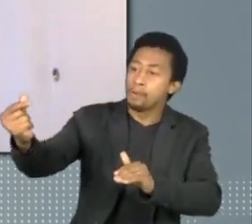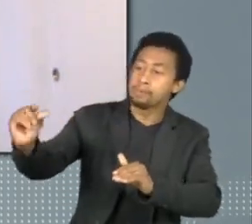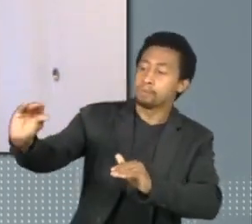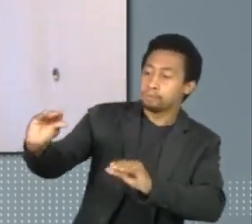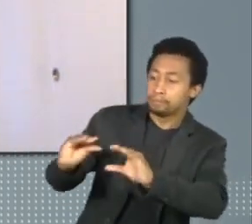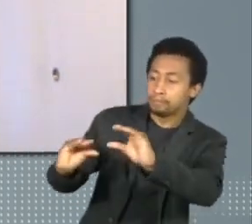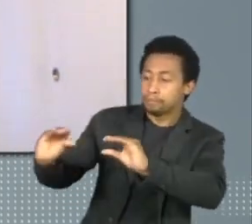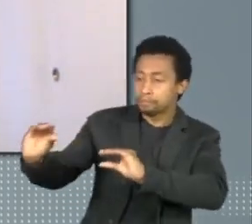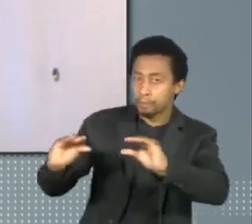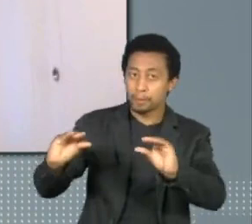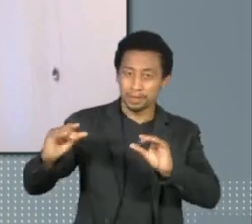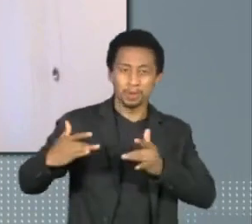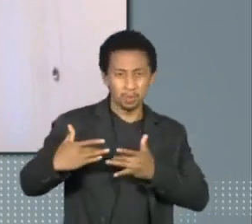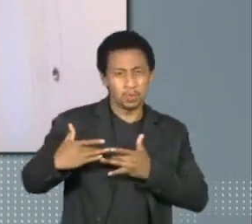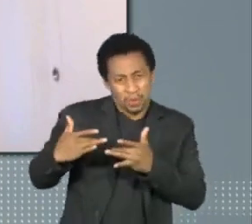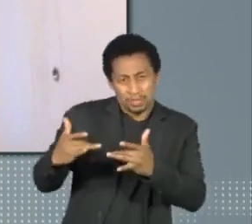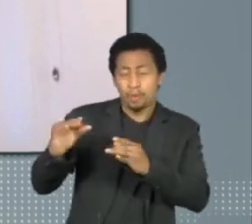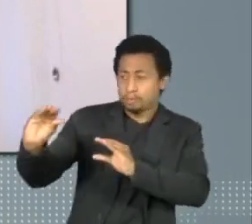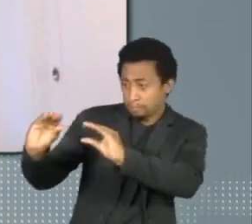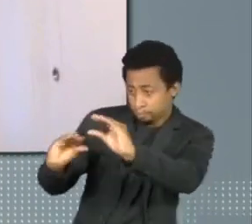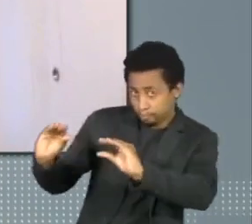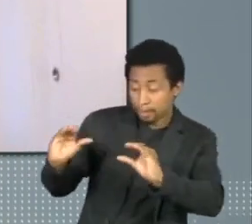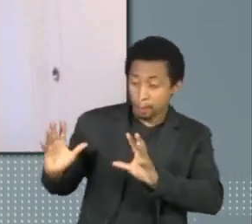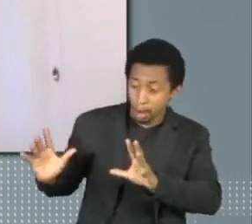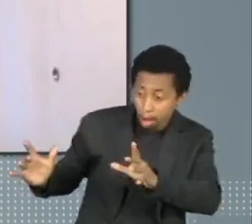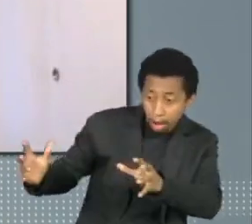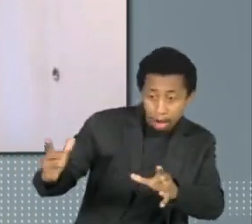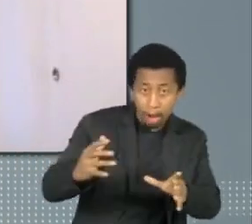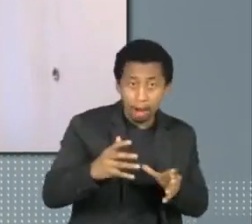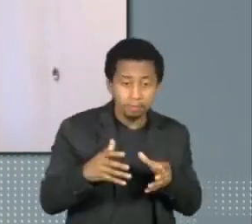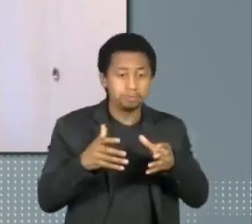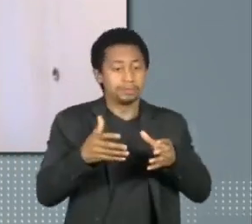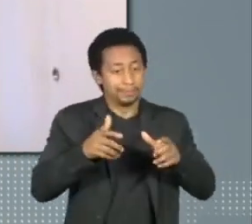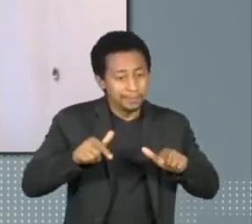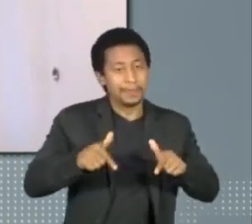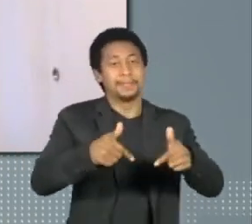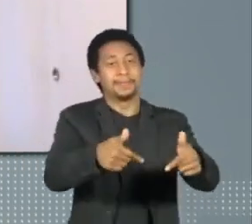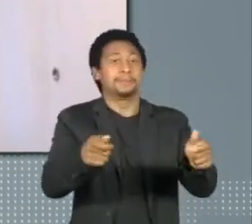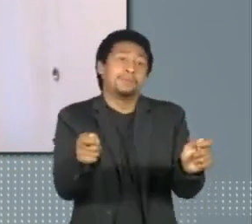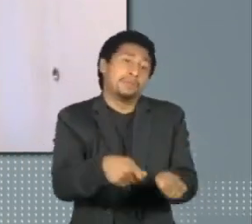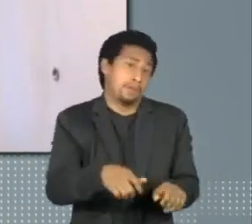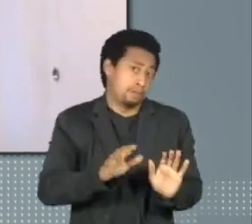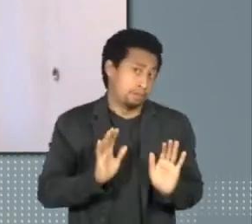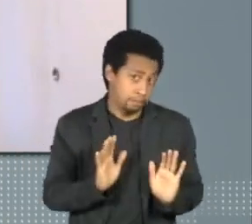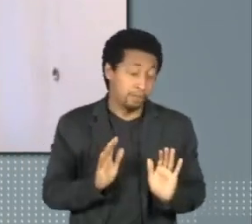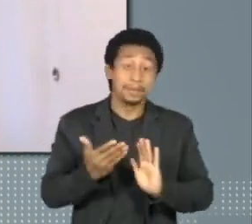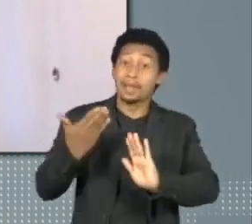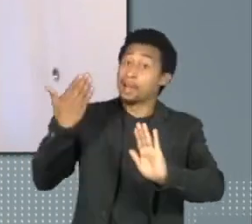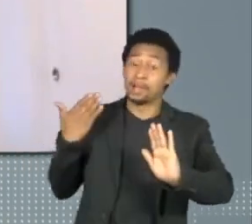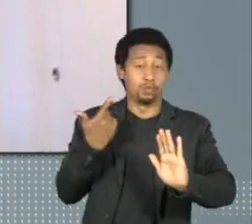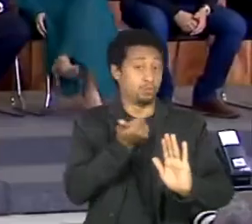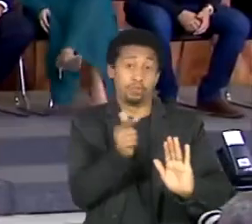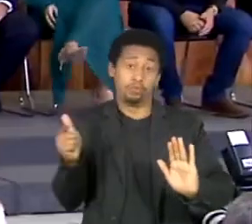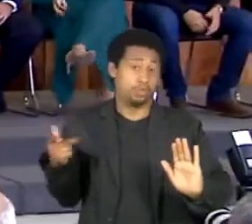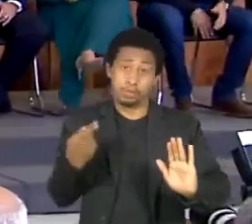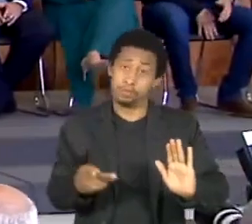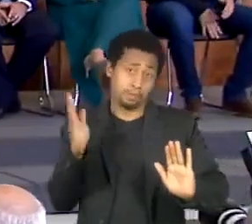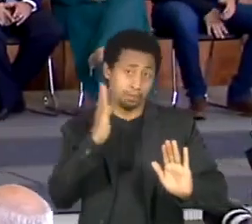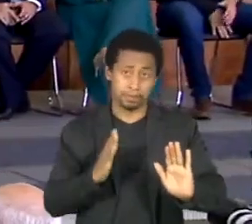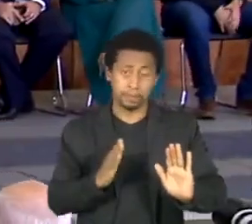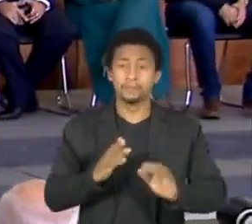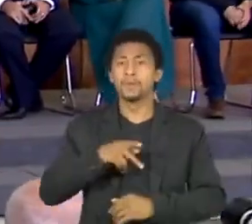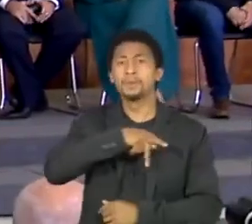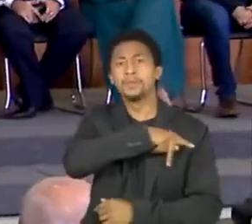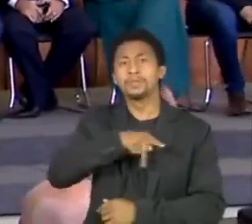numa proporção que a gente não tinha realmente no histórico antes do Brasil. O presidente